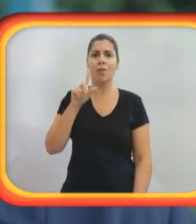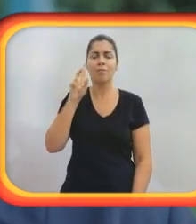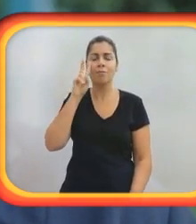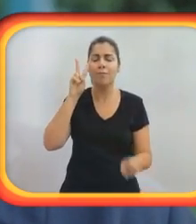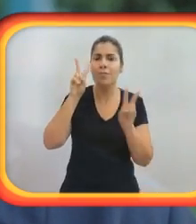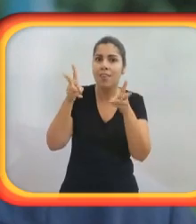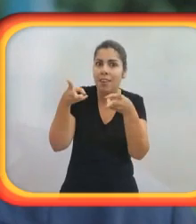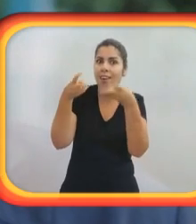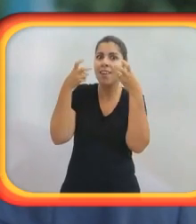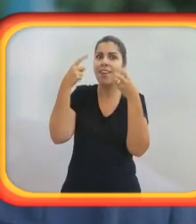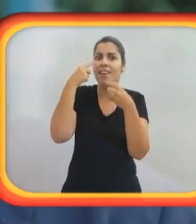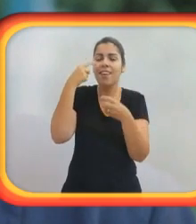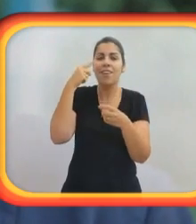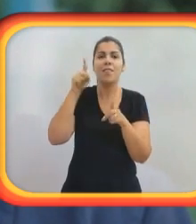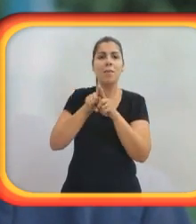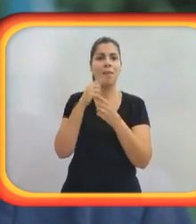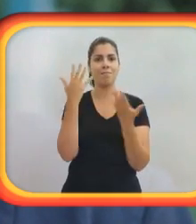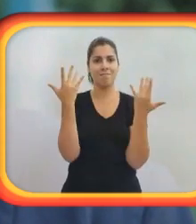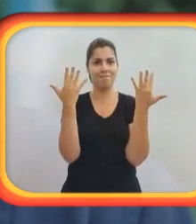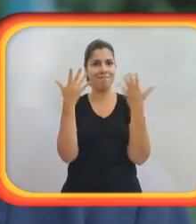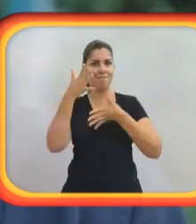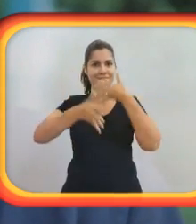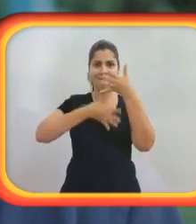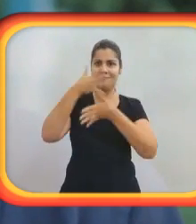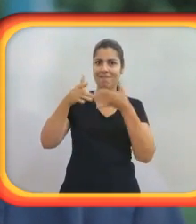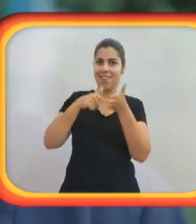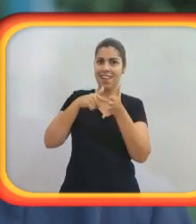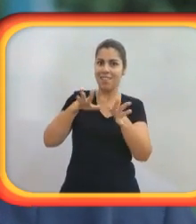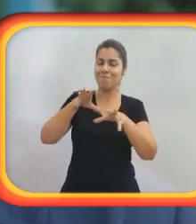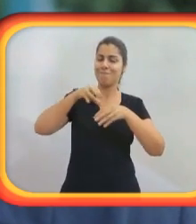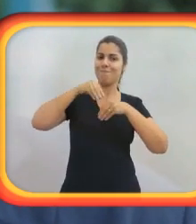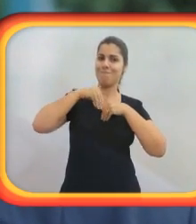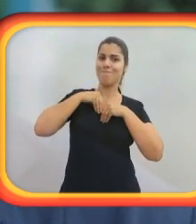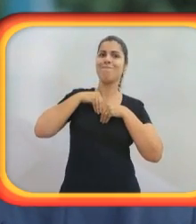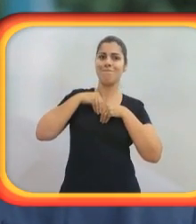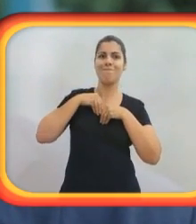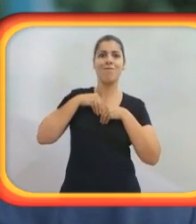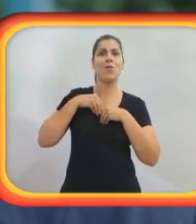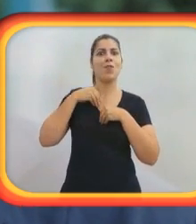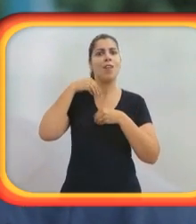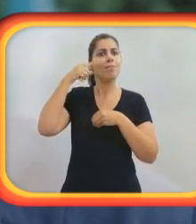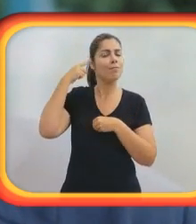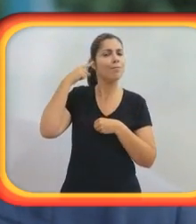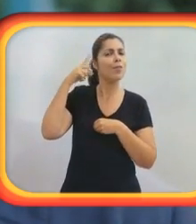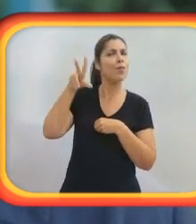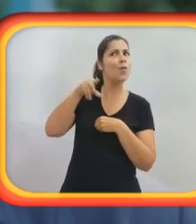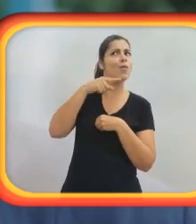produzida pelos mãos, enquanto a nossa língua, a